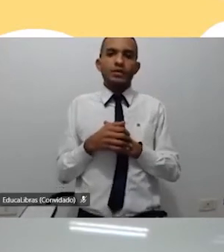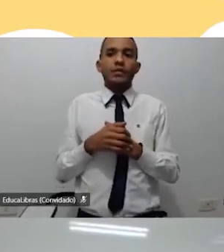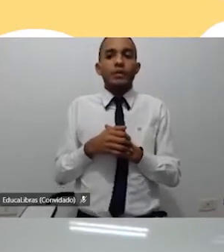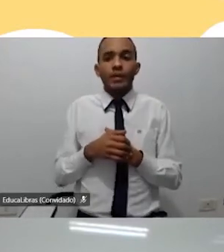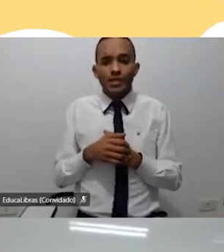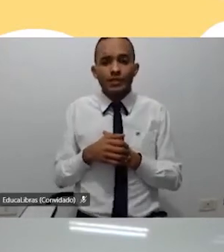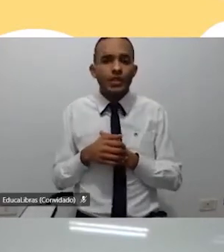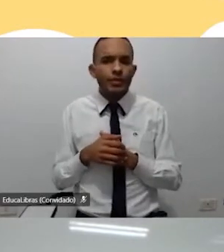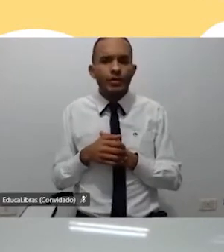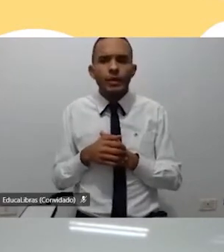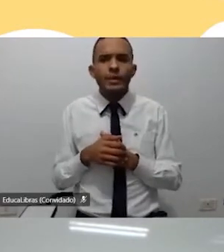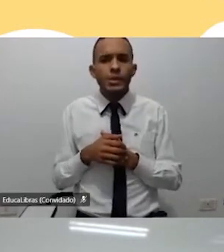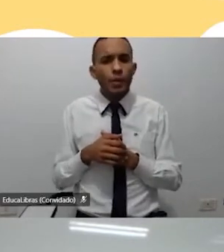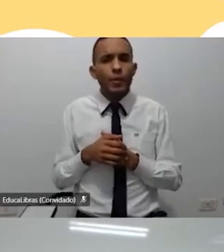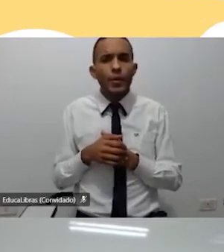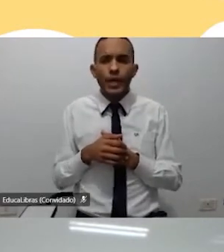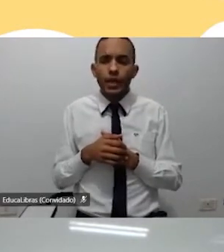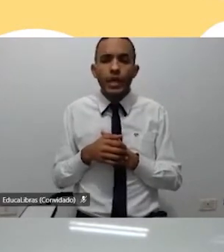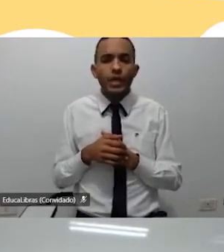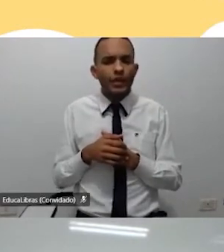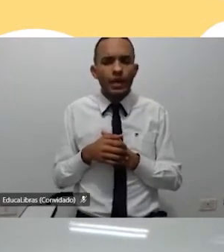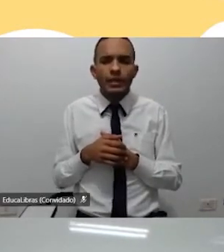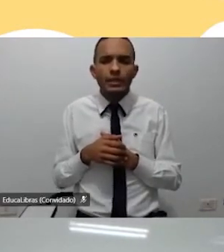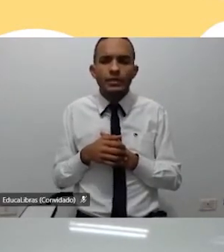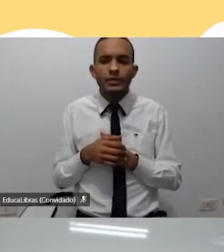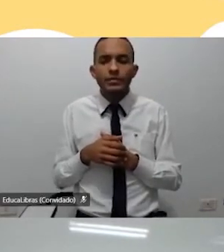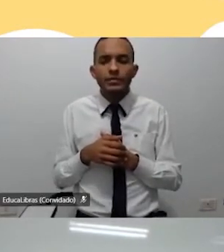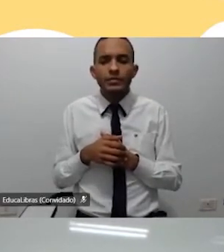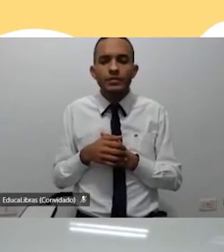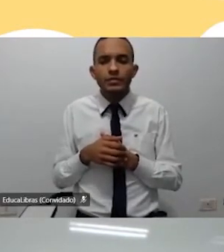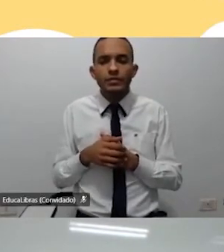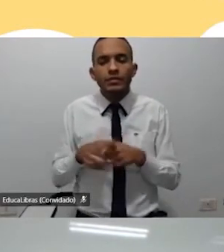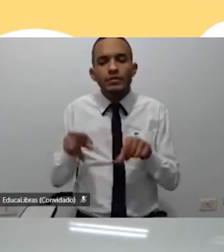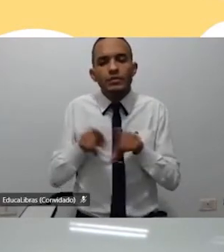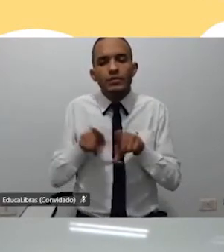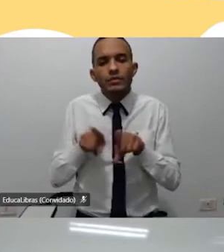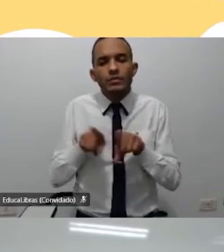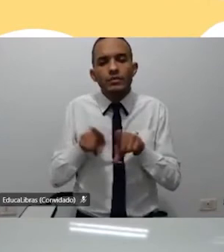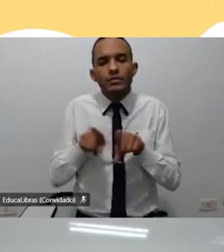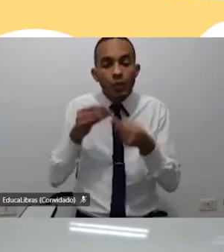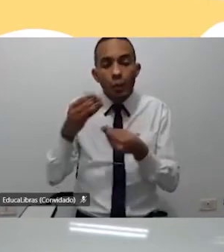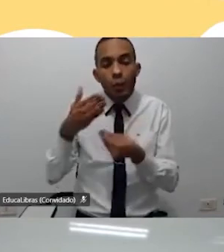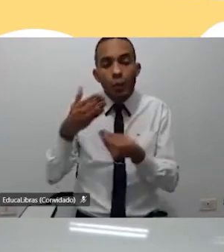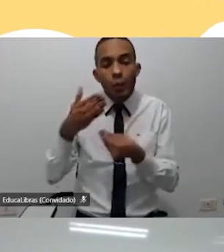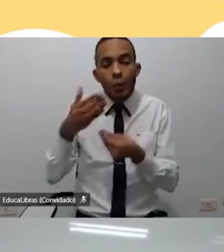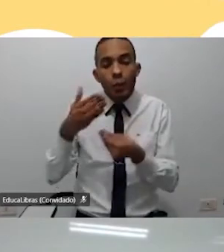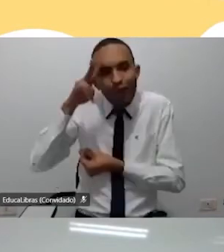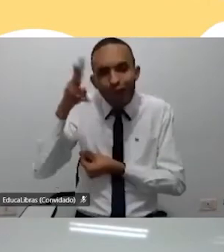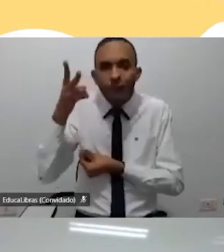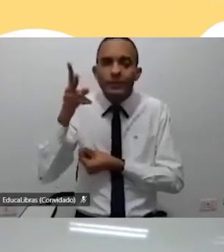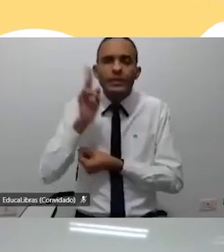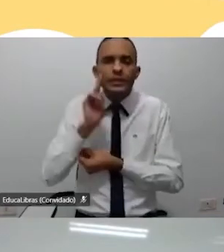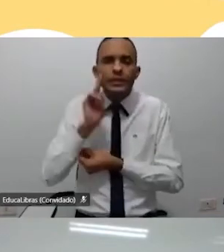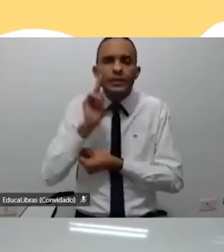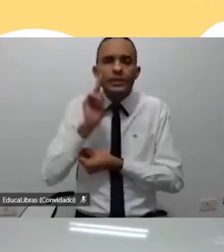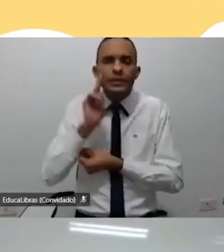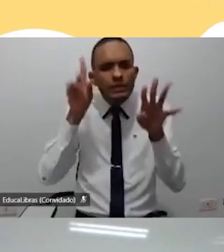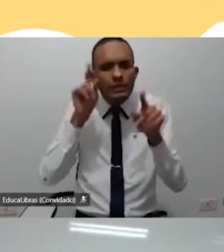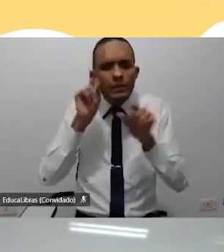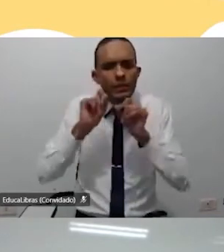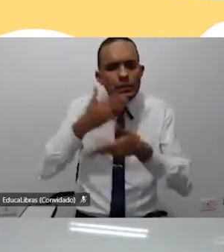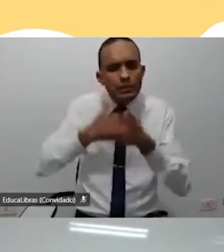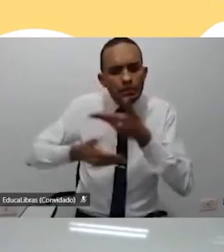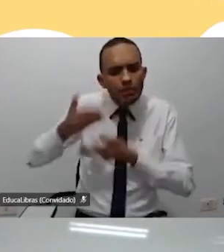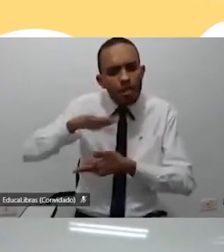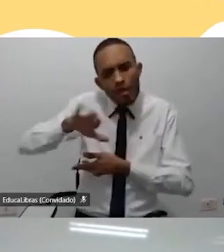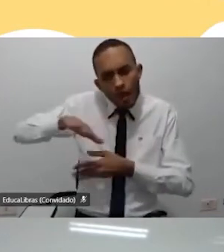Bom, eu vou contar um pouquinho sobre como foi, né? A minha história. Então, assim, eu sempre fui muito participativa na minha